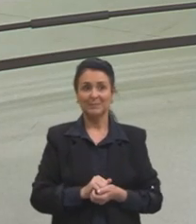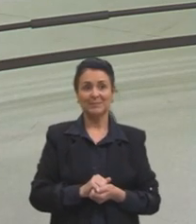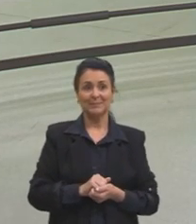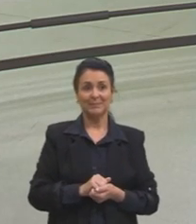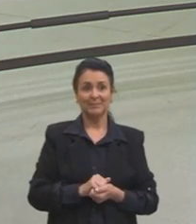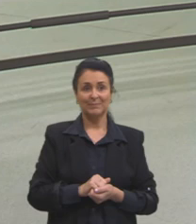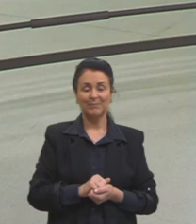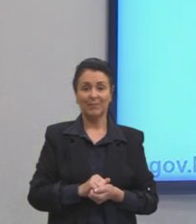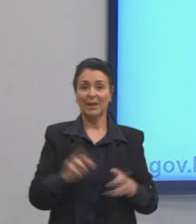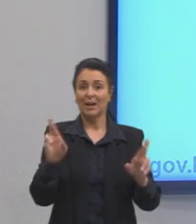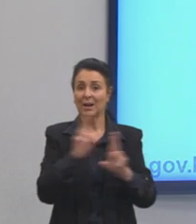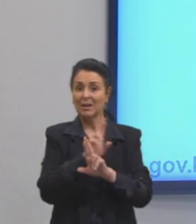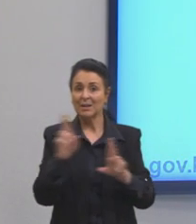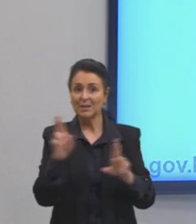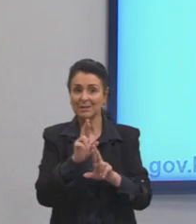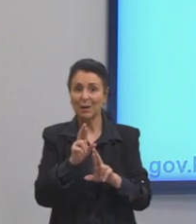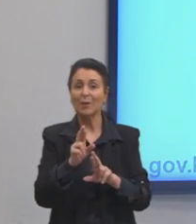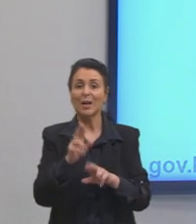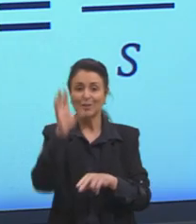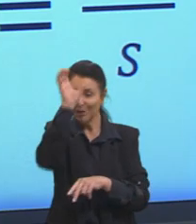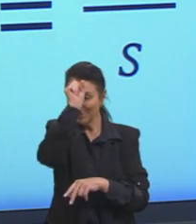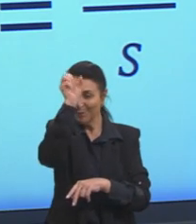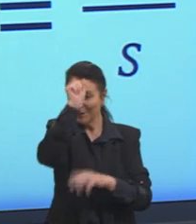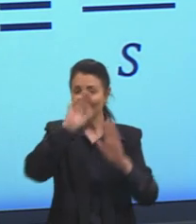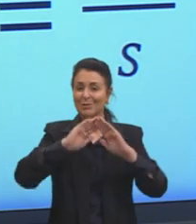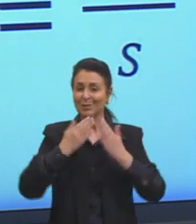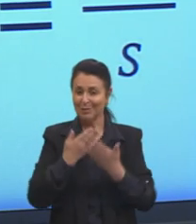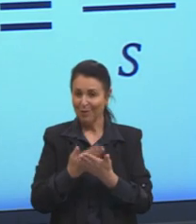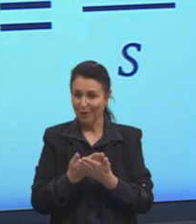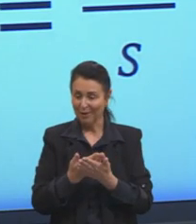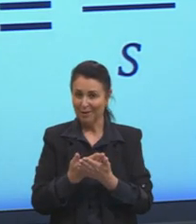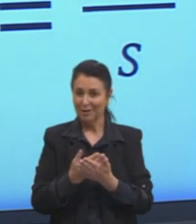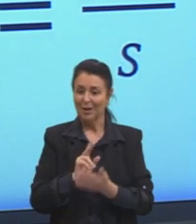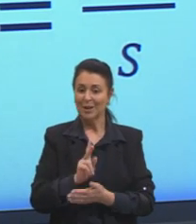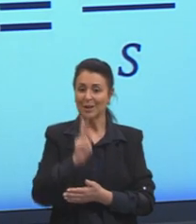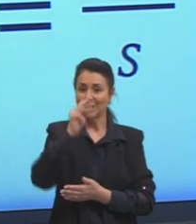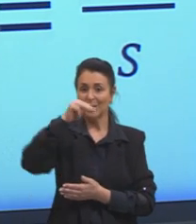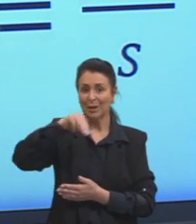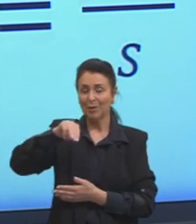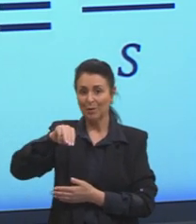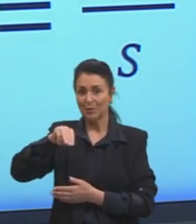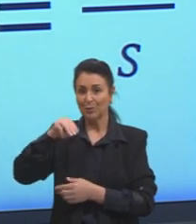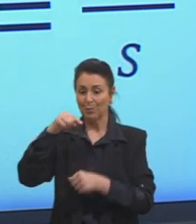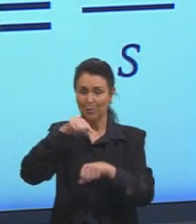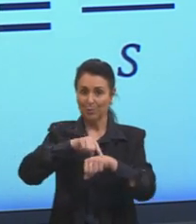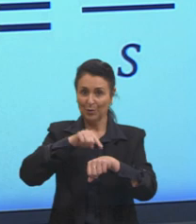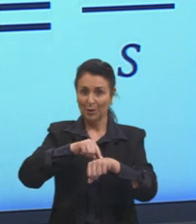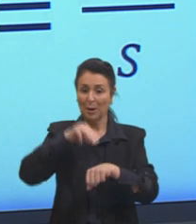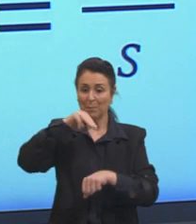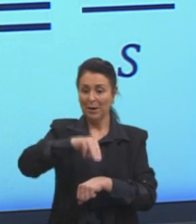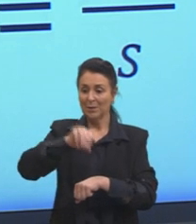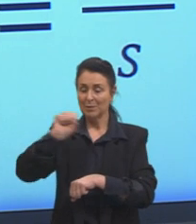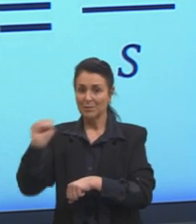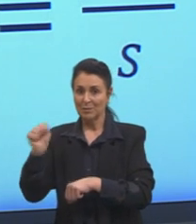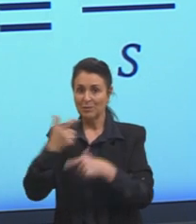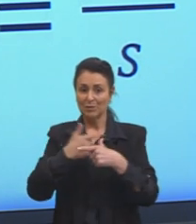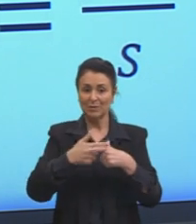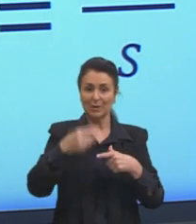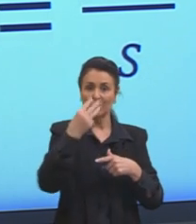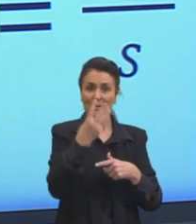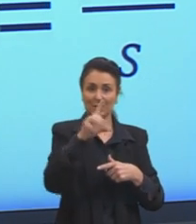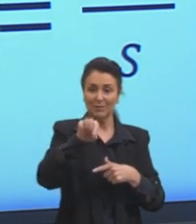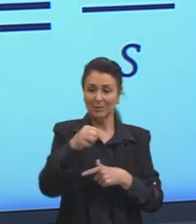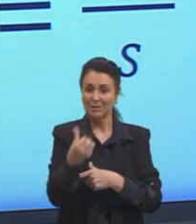Ó, a relação que a gente costuma aprender na escola é essa aqui, né? Quilômetro por hora para metros por segundo, divisão por 3,6.